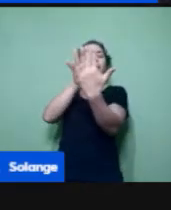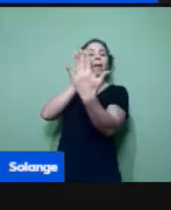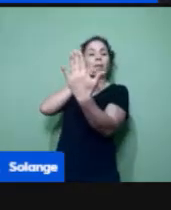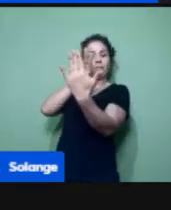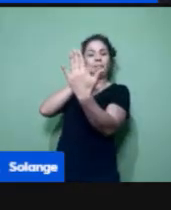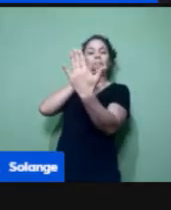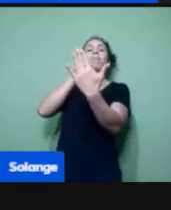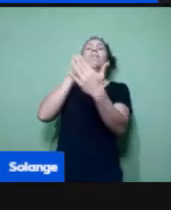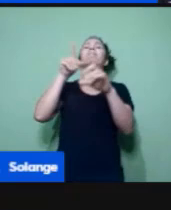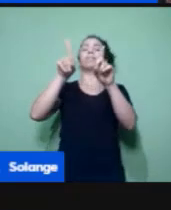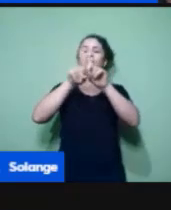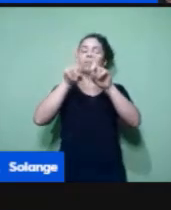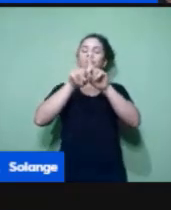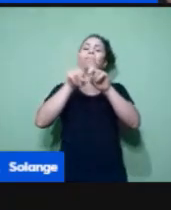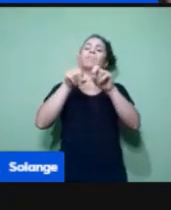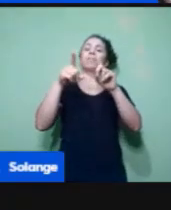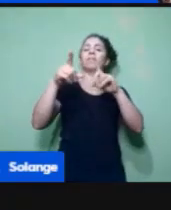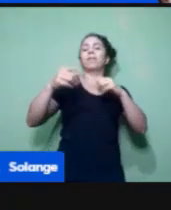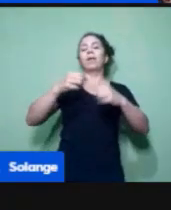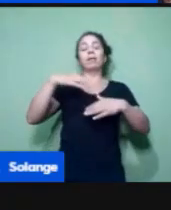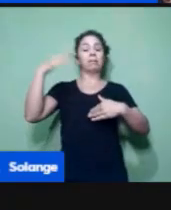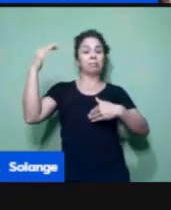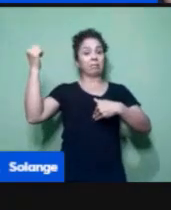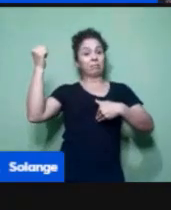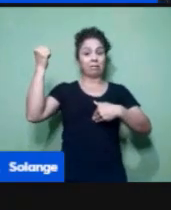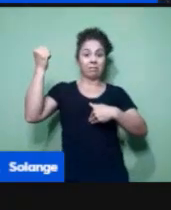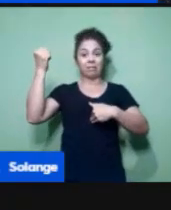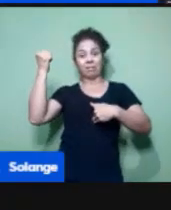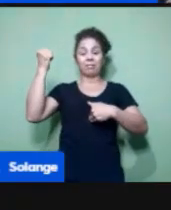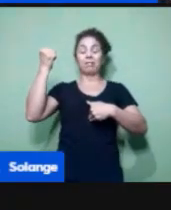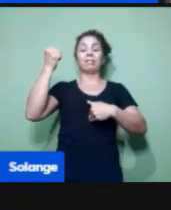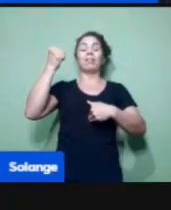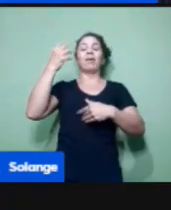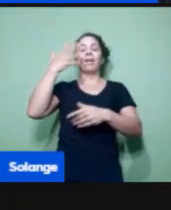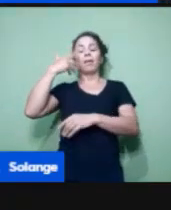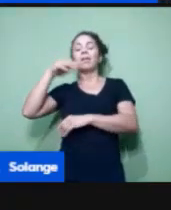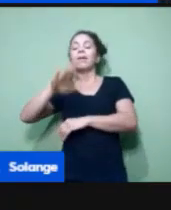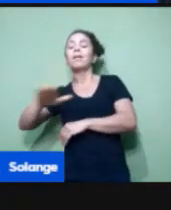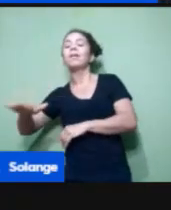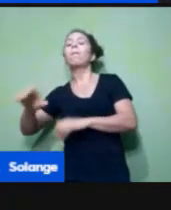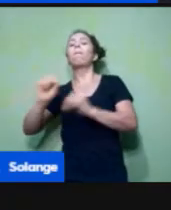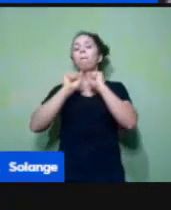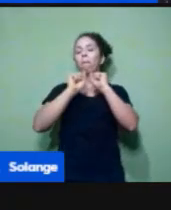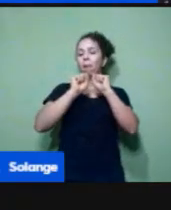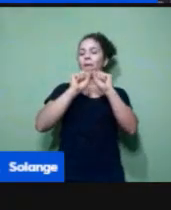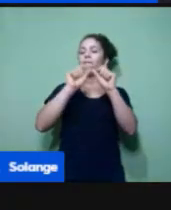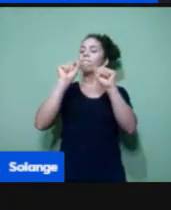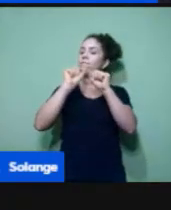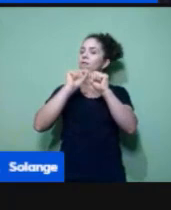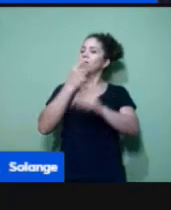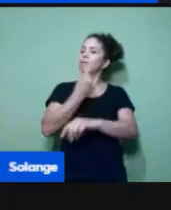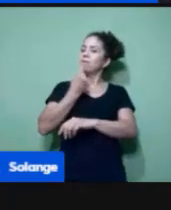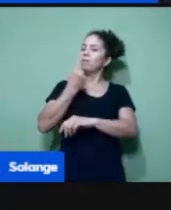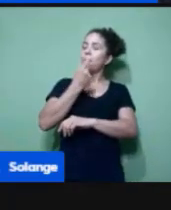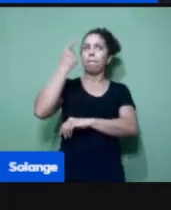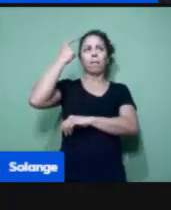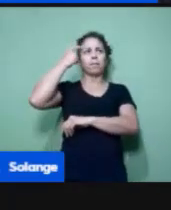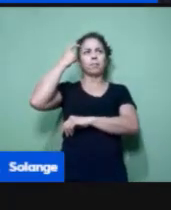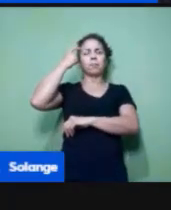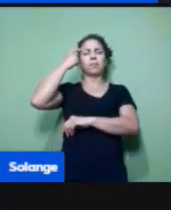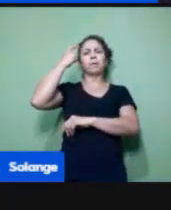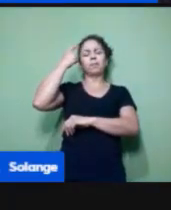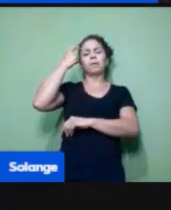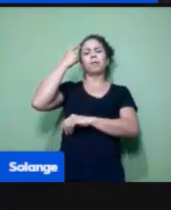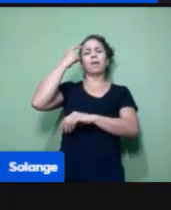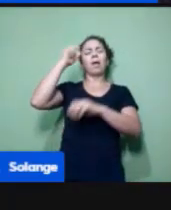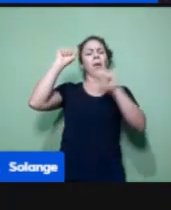danças, que a criança possa fazer sozinha. Então, assim, pensar também em atividades que não necessariamente precisam